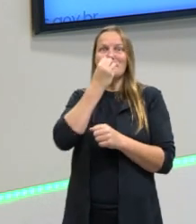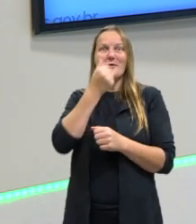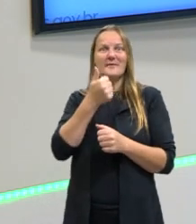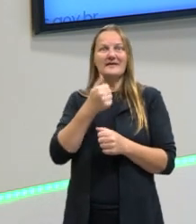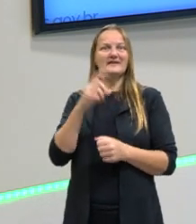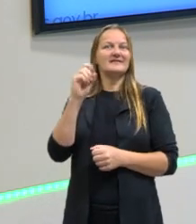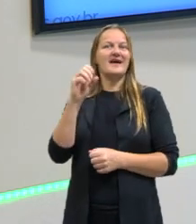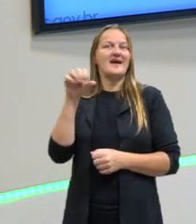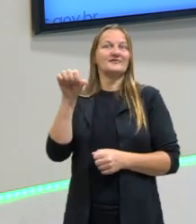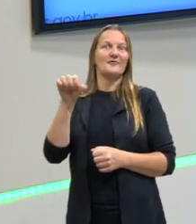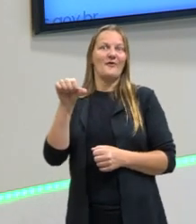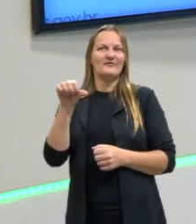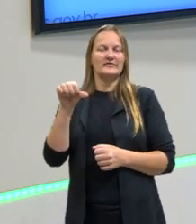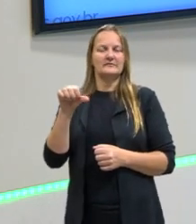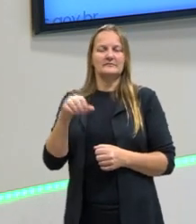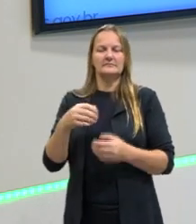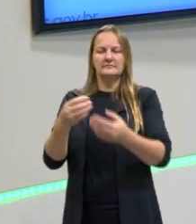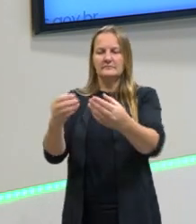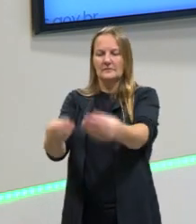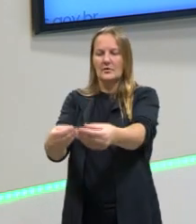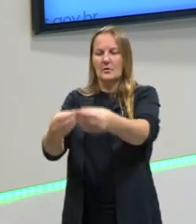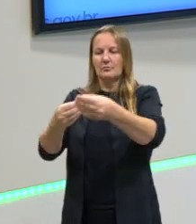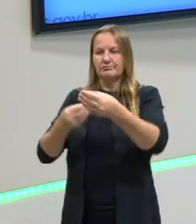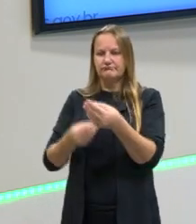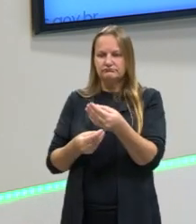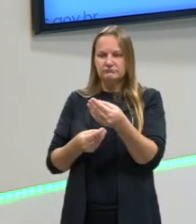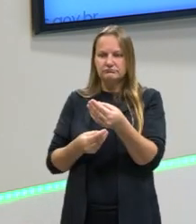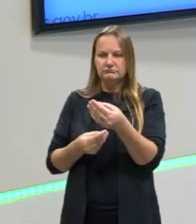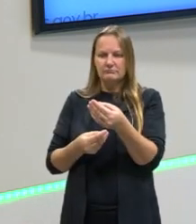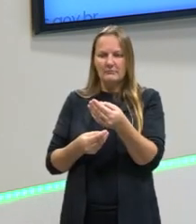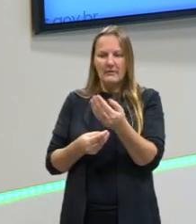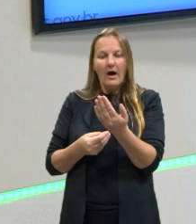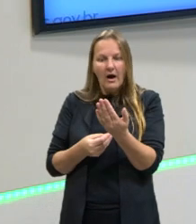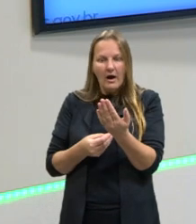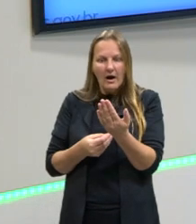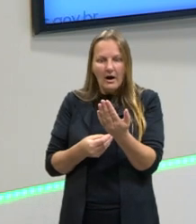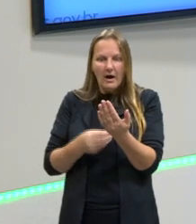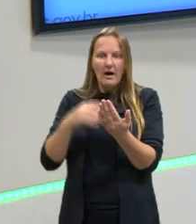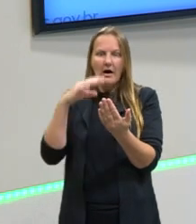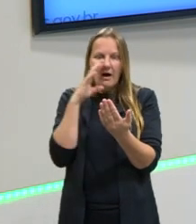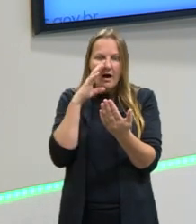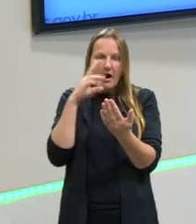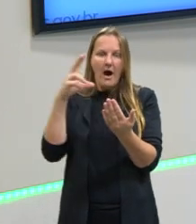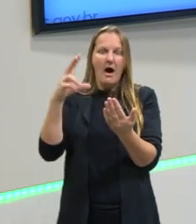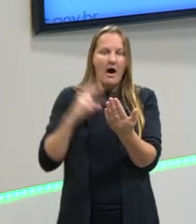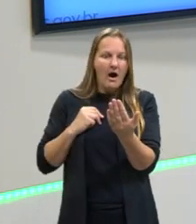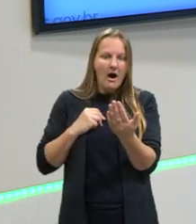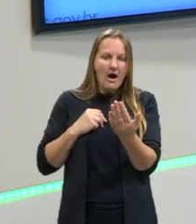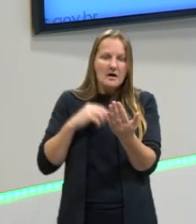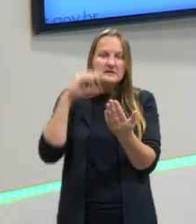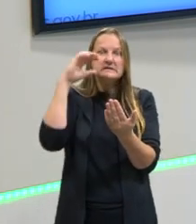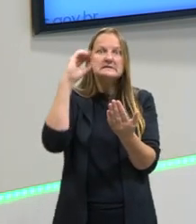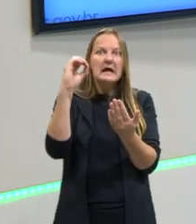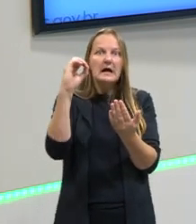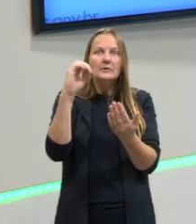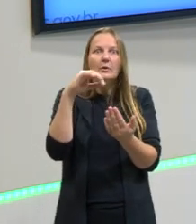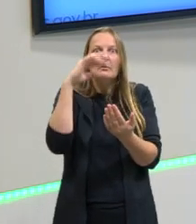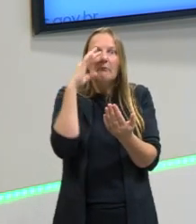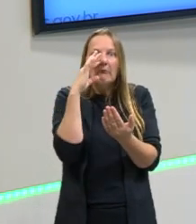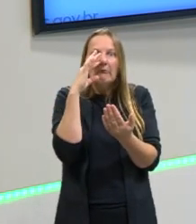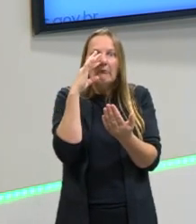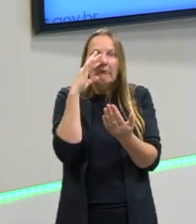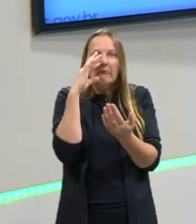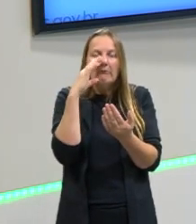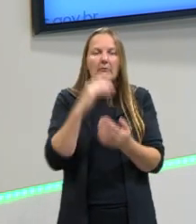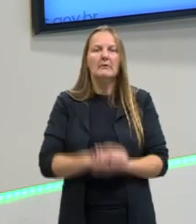10, um 9? Vocês tiraram um notão. E daí, logo depois, vem um, tirou um zero incrível.